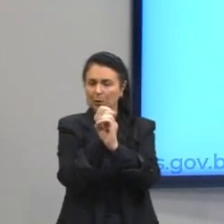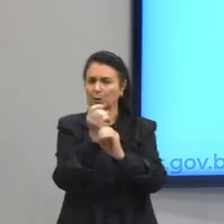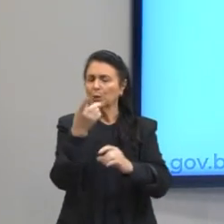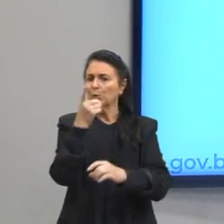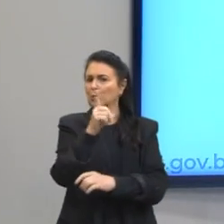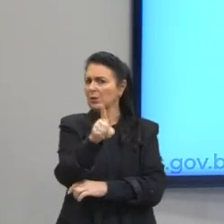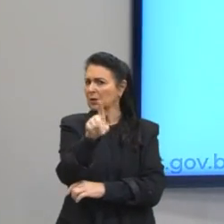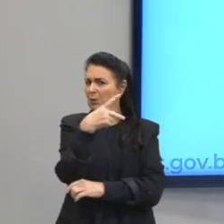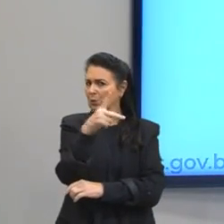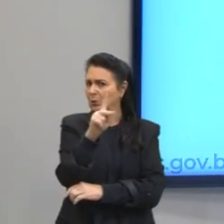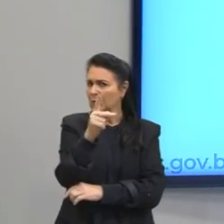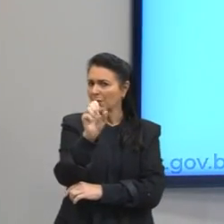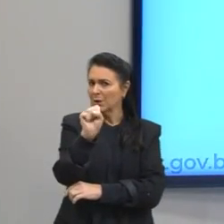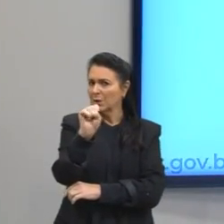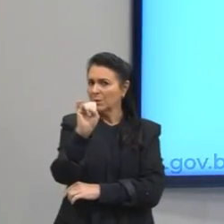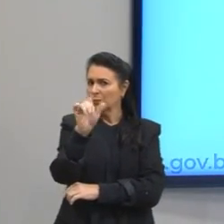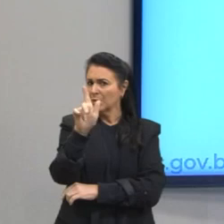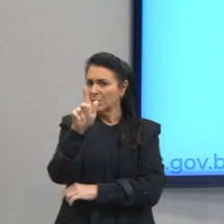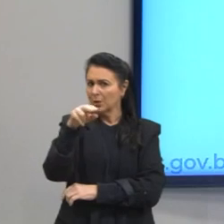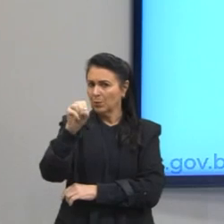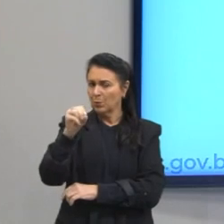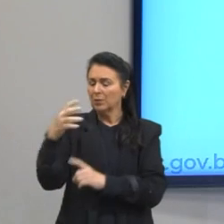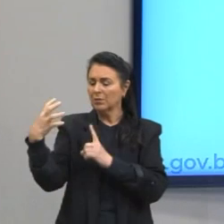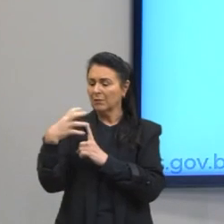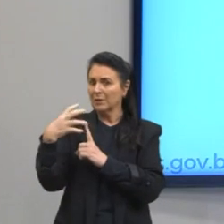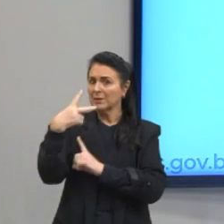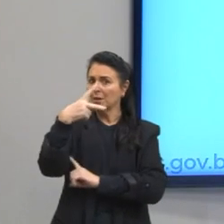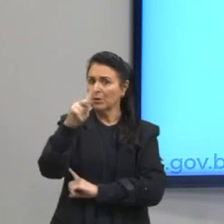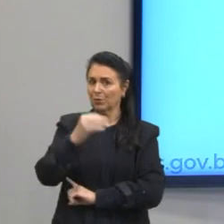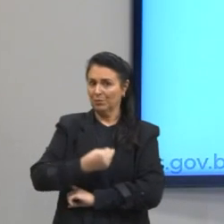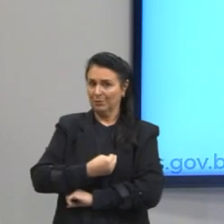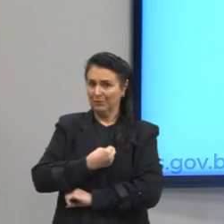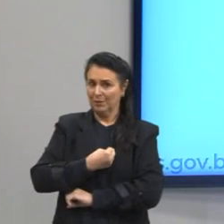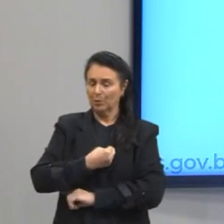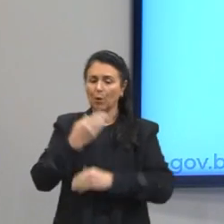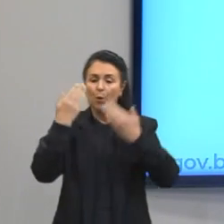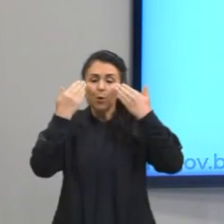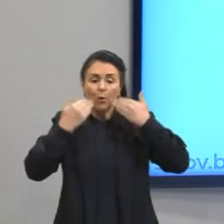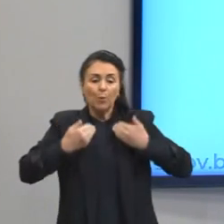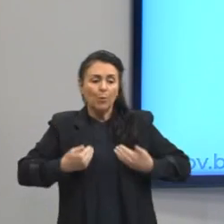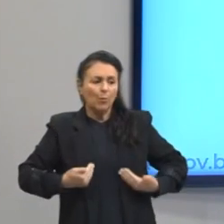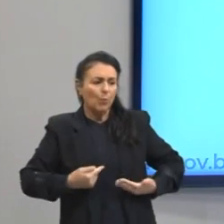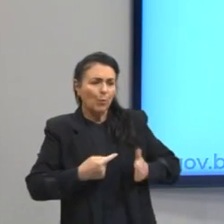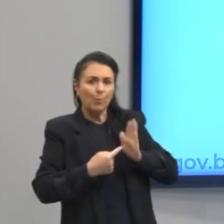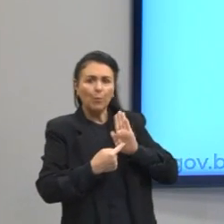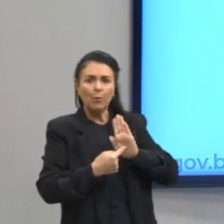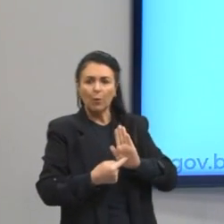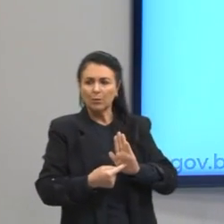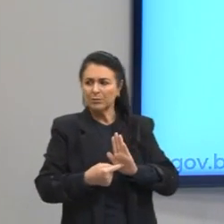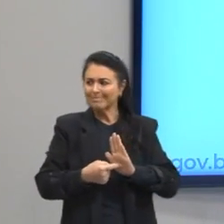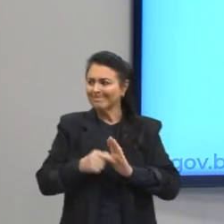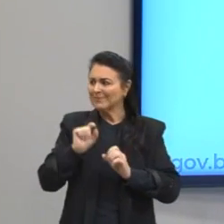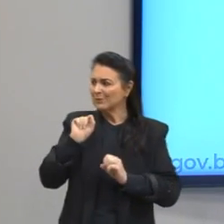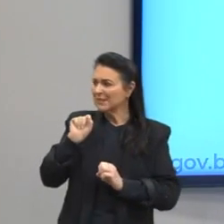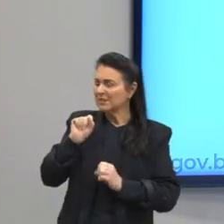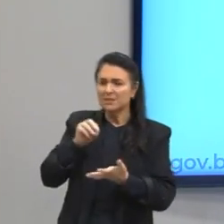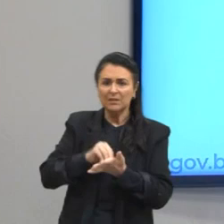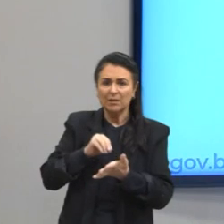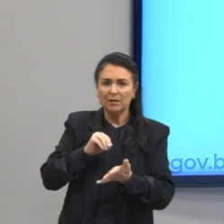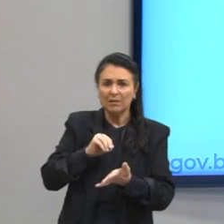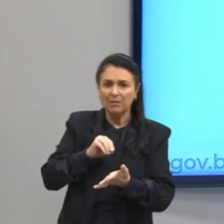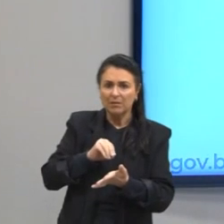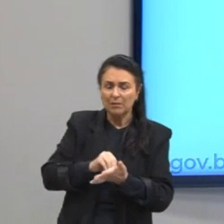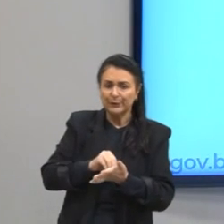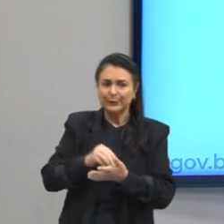autoestima e no seu modo de agir. O corpo indicará onde você falha. Se anda engolindo